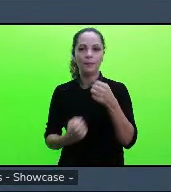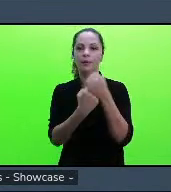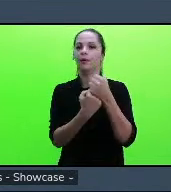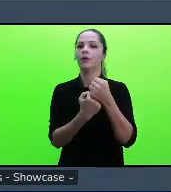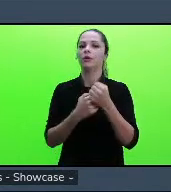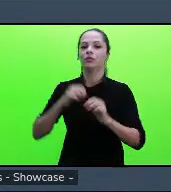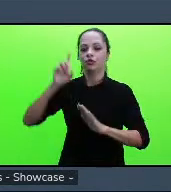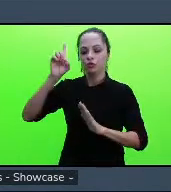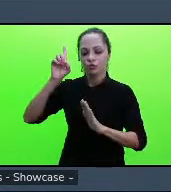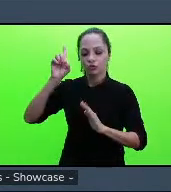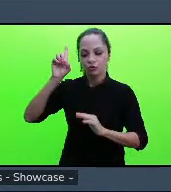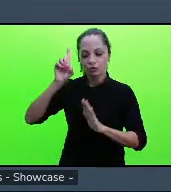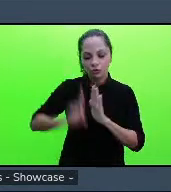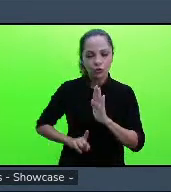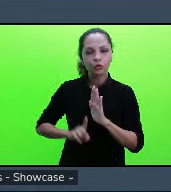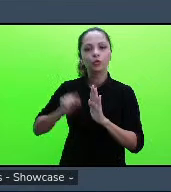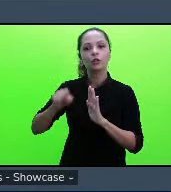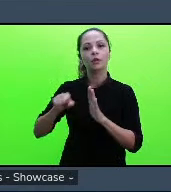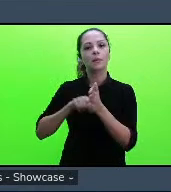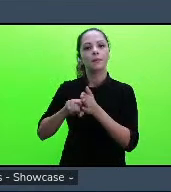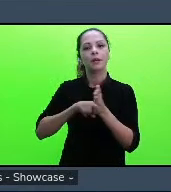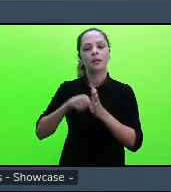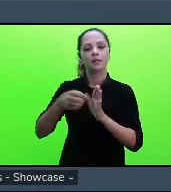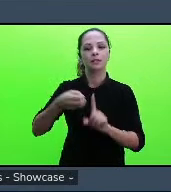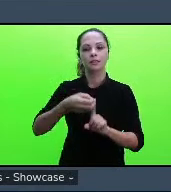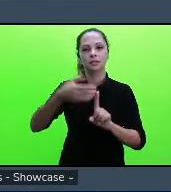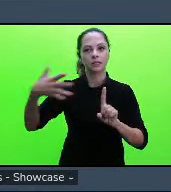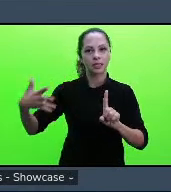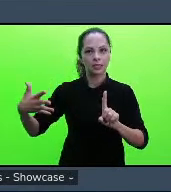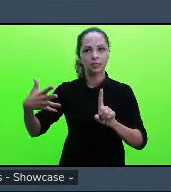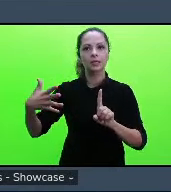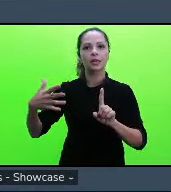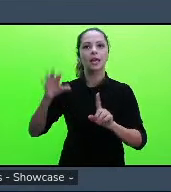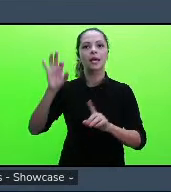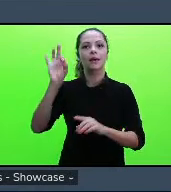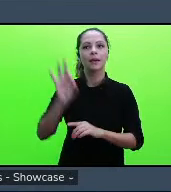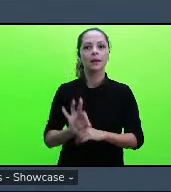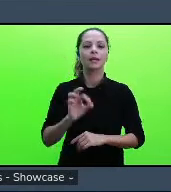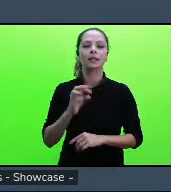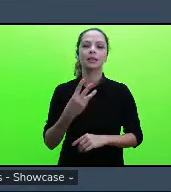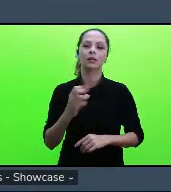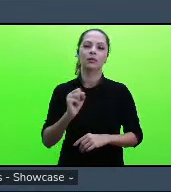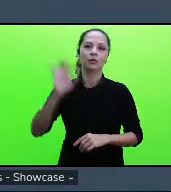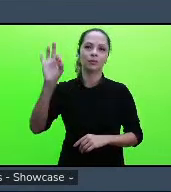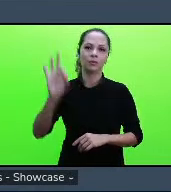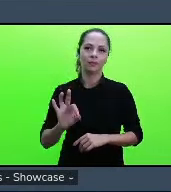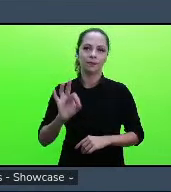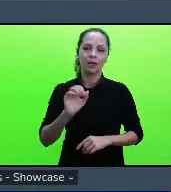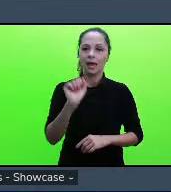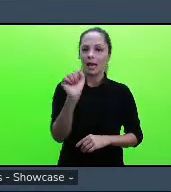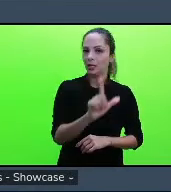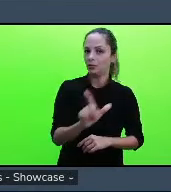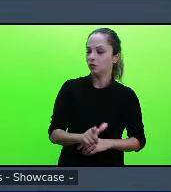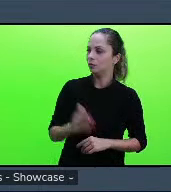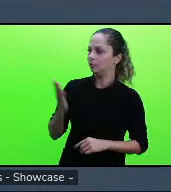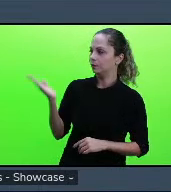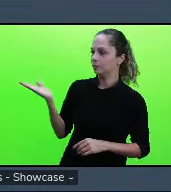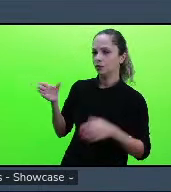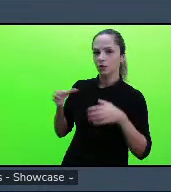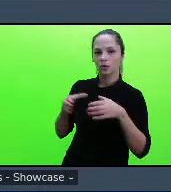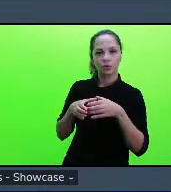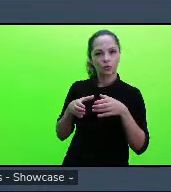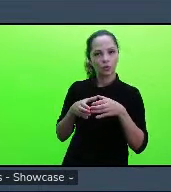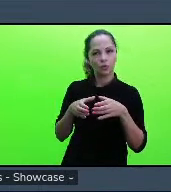extensão representando aqui 38% em azul escuro nós temos os grupos sem informações sobre